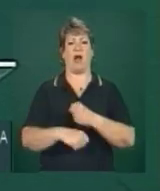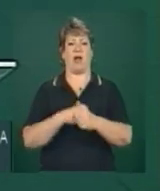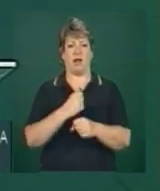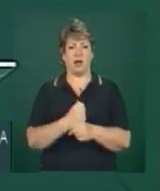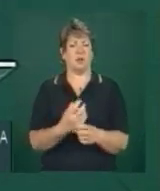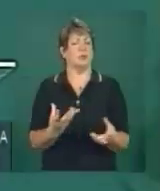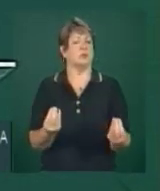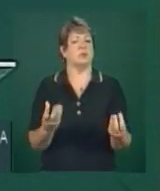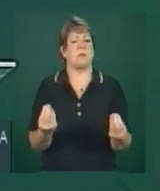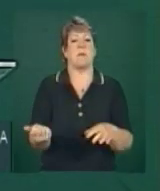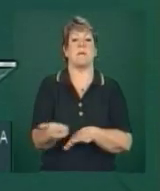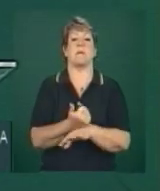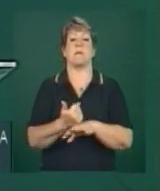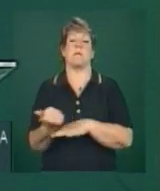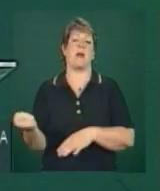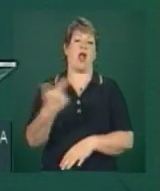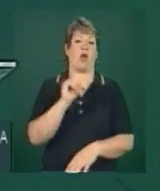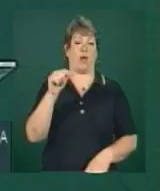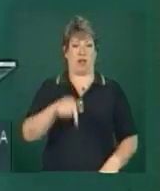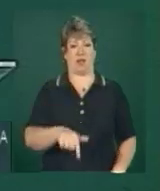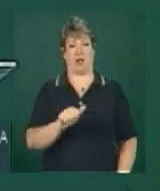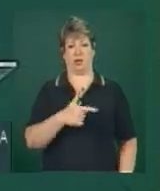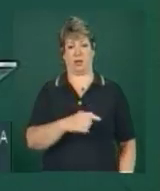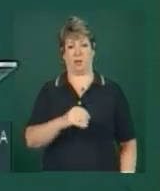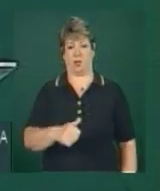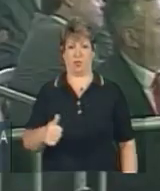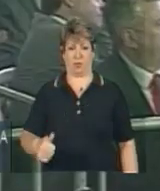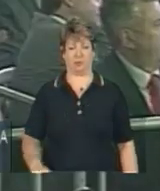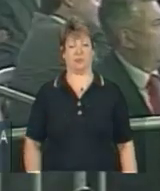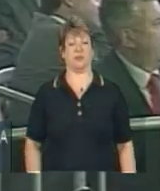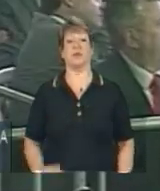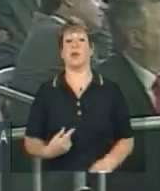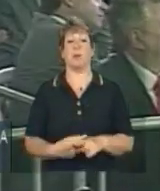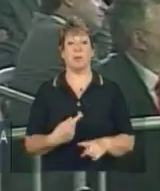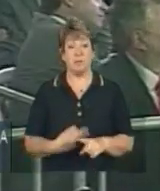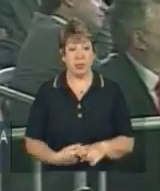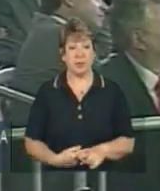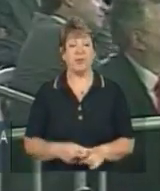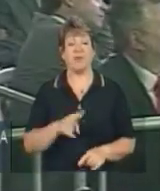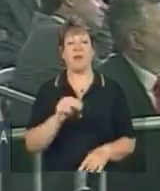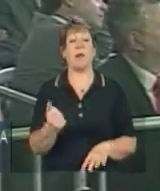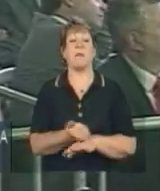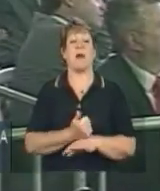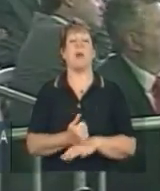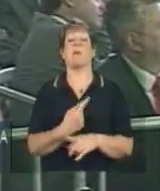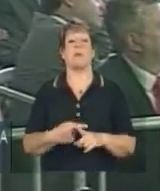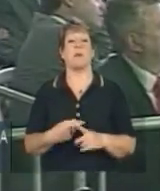muito melhor que 2011. E por que vai ser melhor?